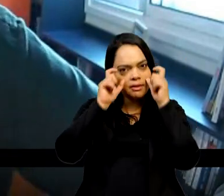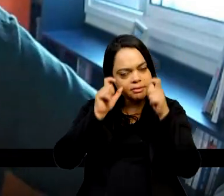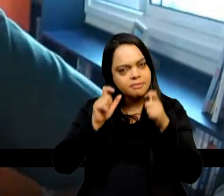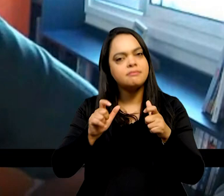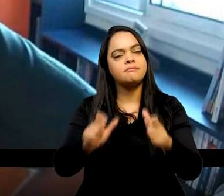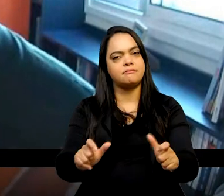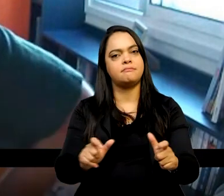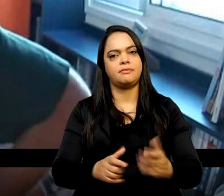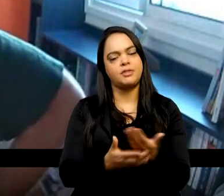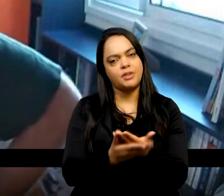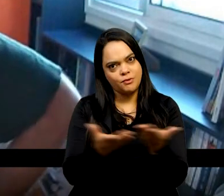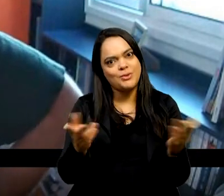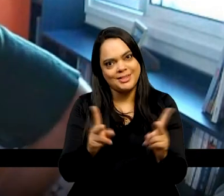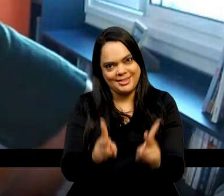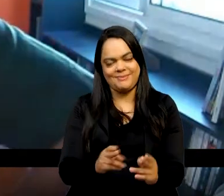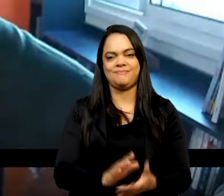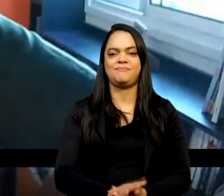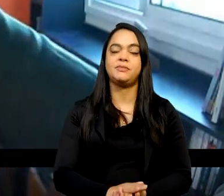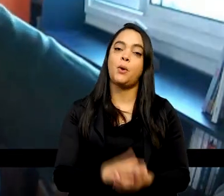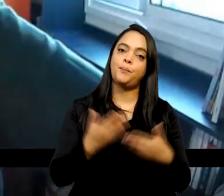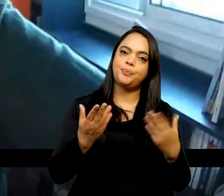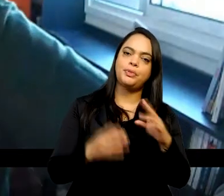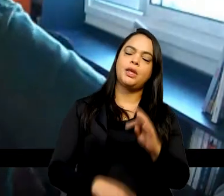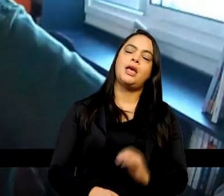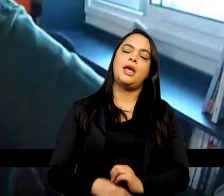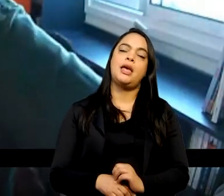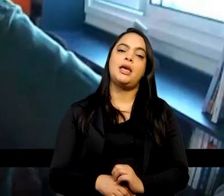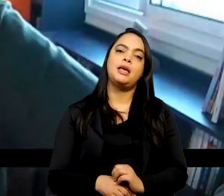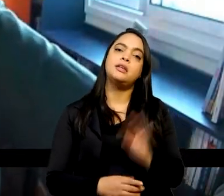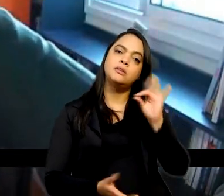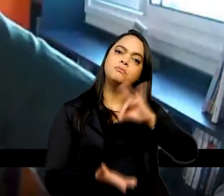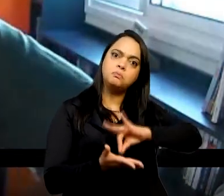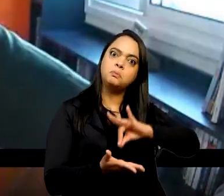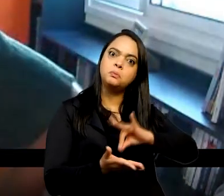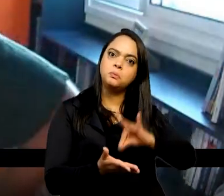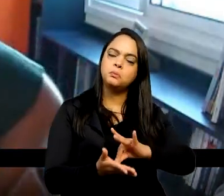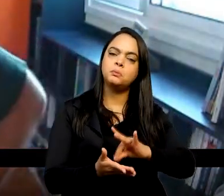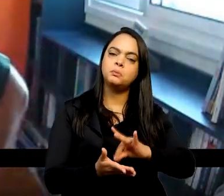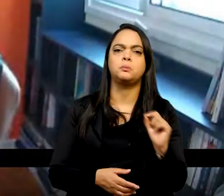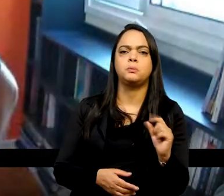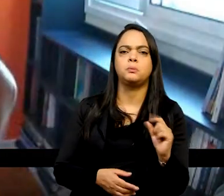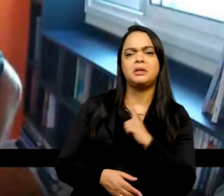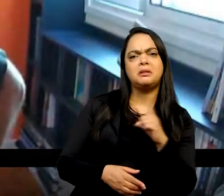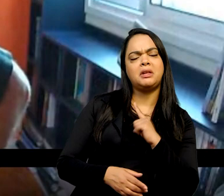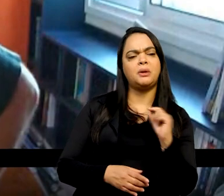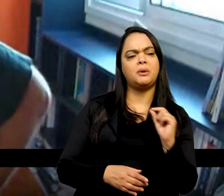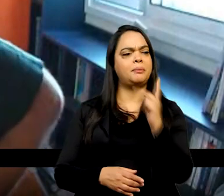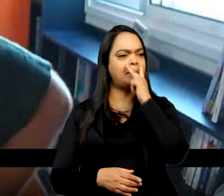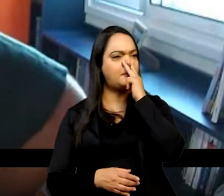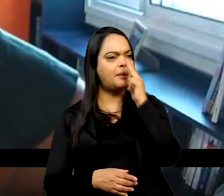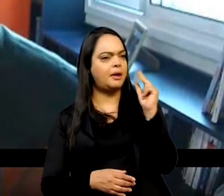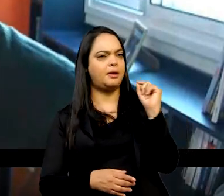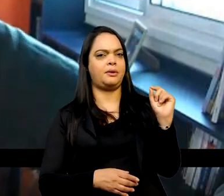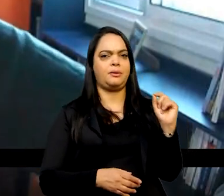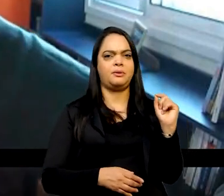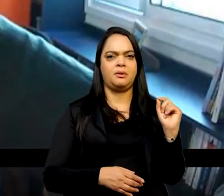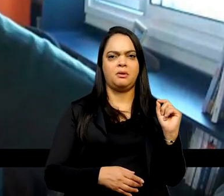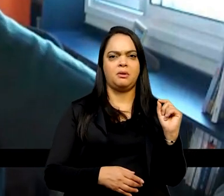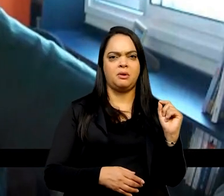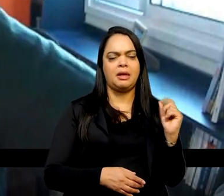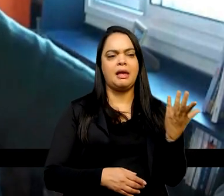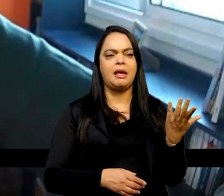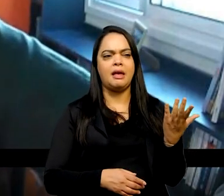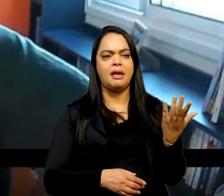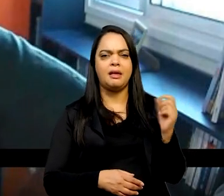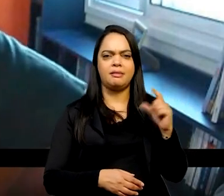vocês. Laís, então, é o seguinte, de fato, há uma assimetria em termos espaciais,